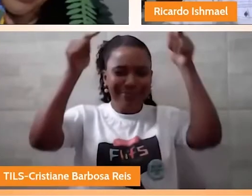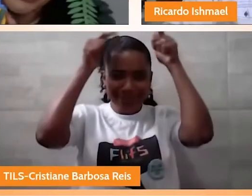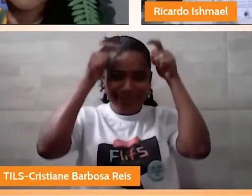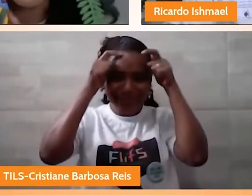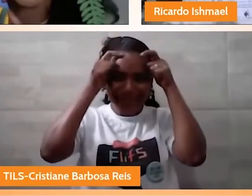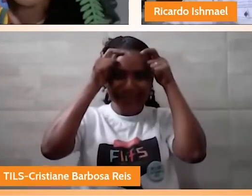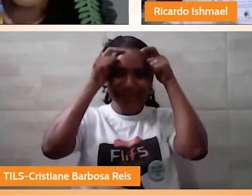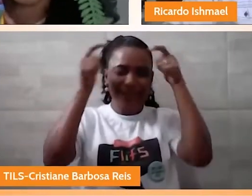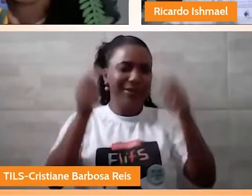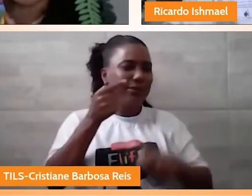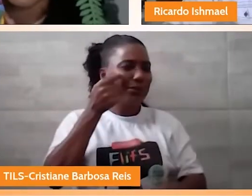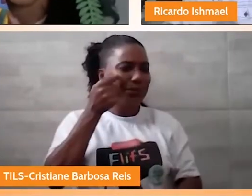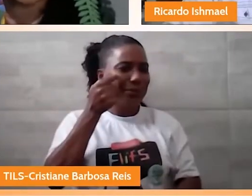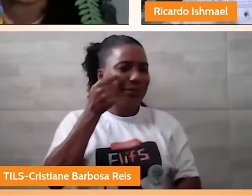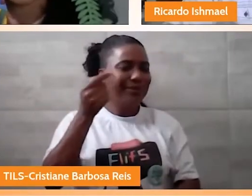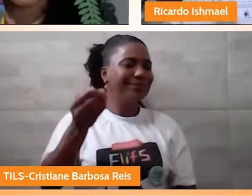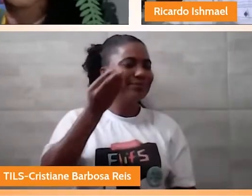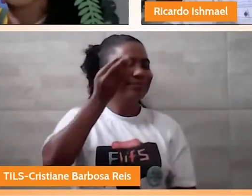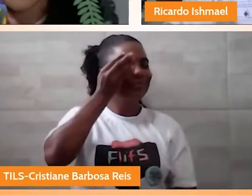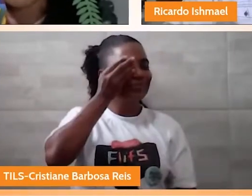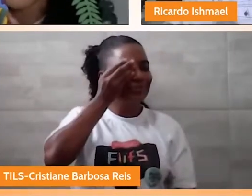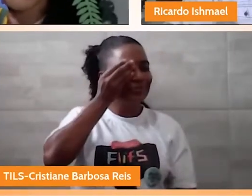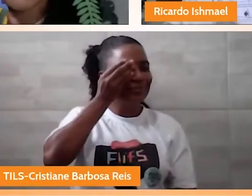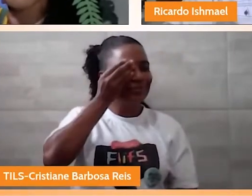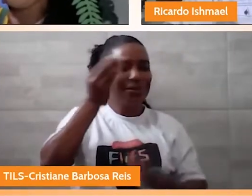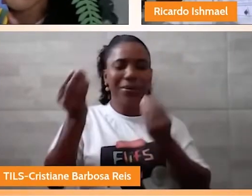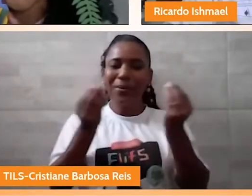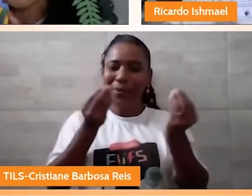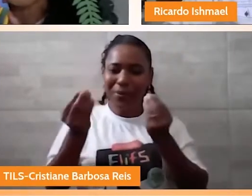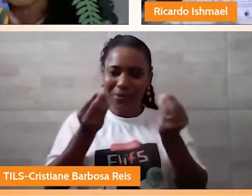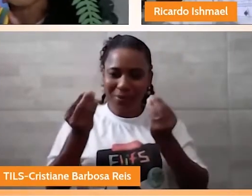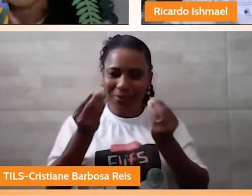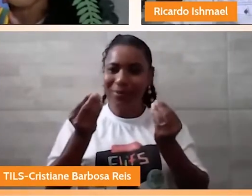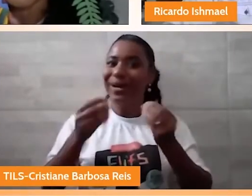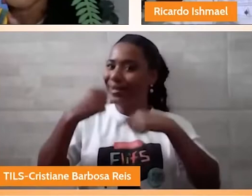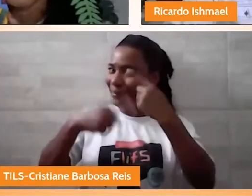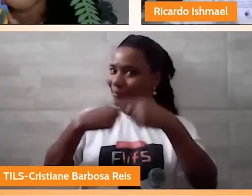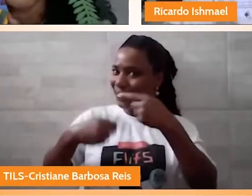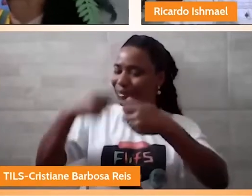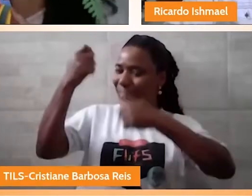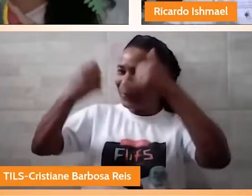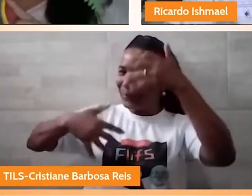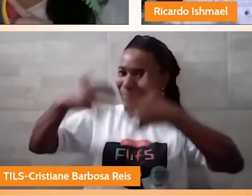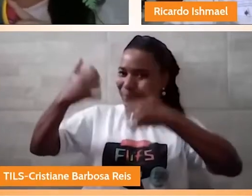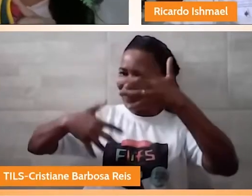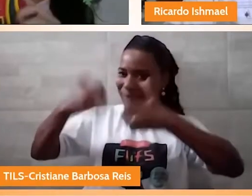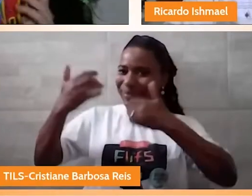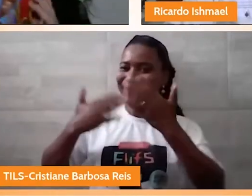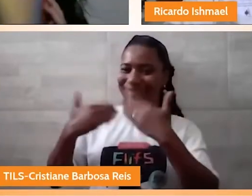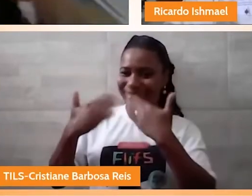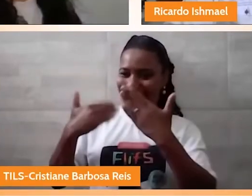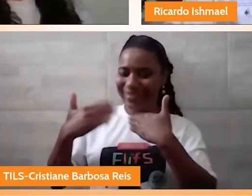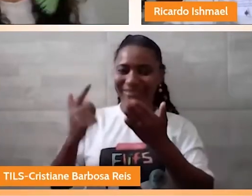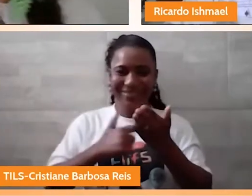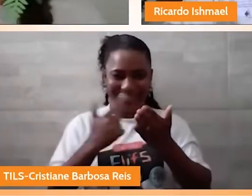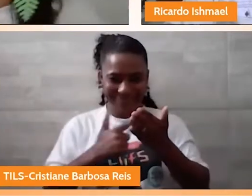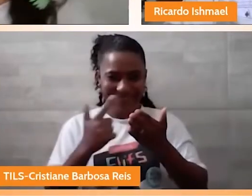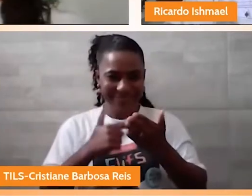E você fala um pouquinho e depois a gente vai bater nesse papo sobre esse livro. bom? Perfeito. Fique à vontade. Então, vamos lá.